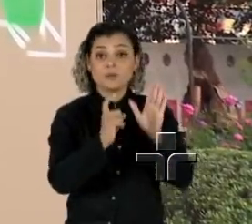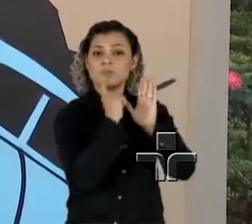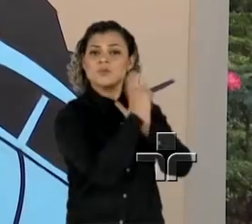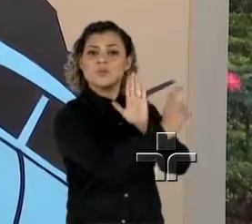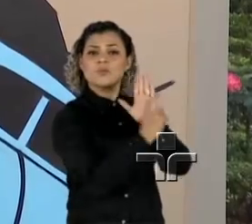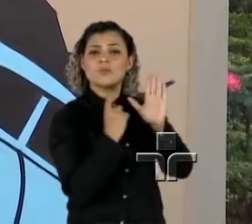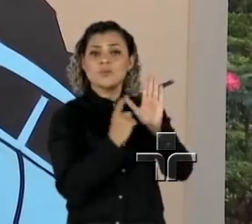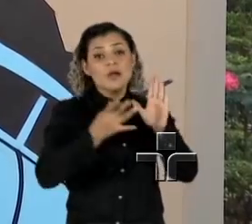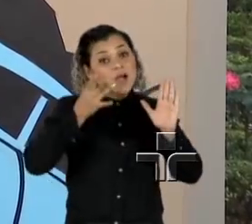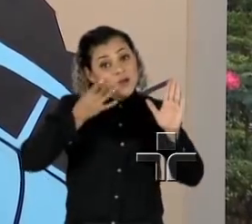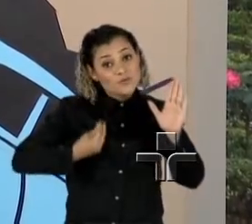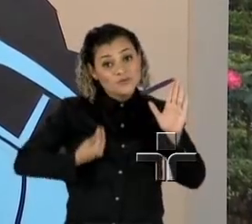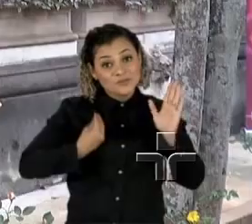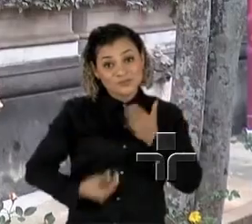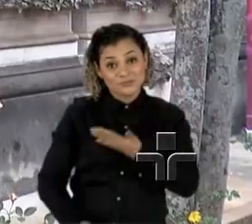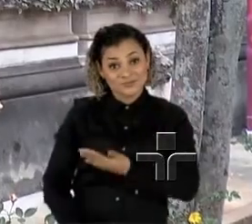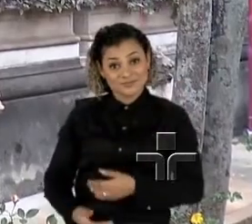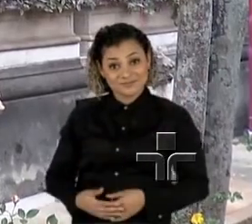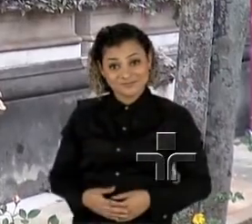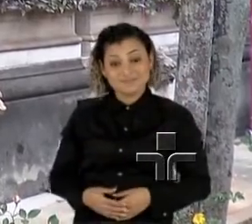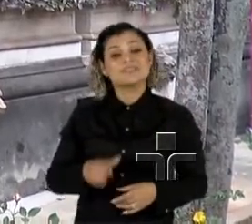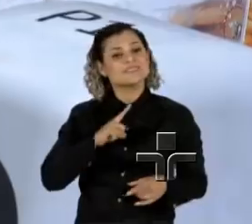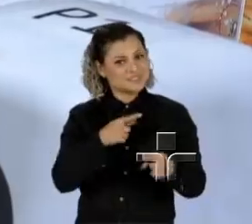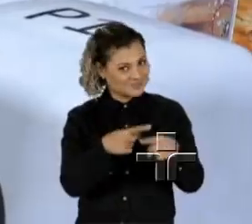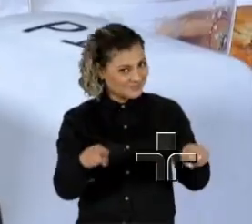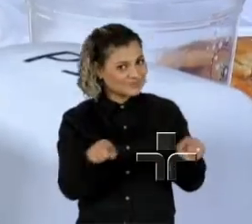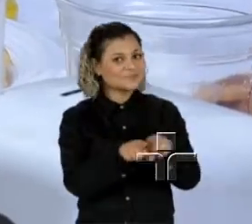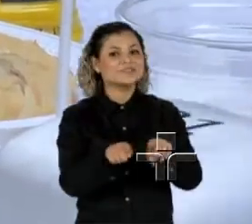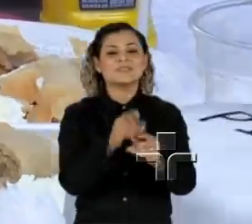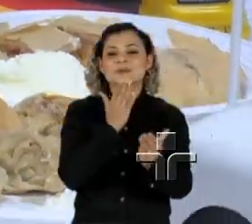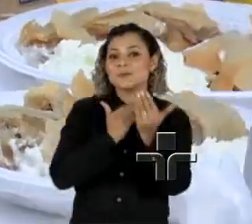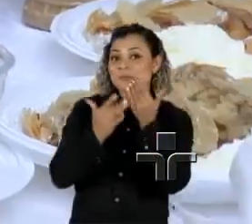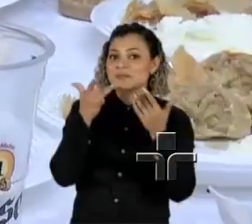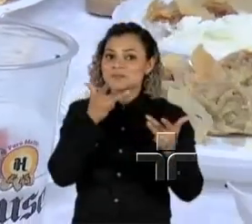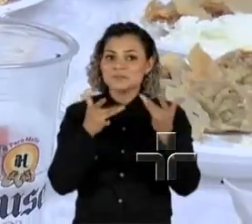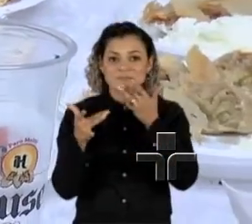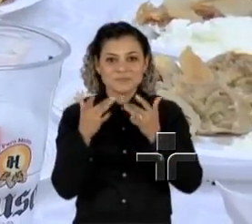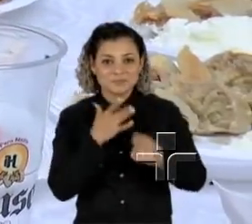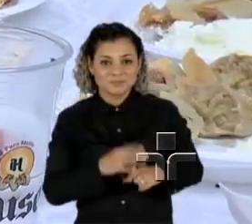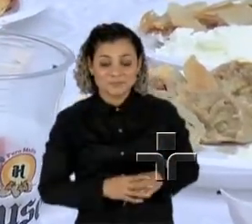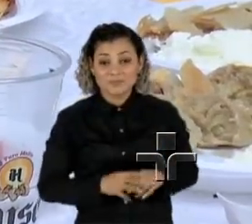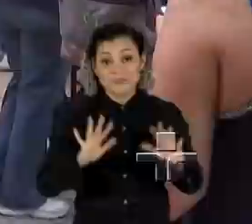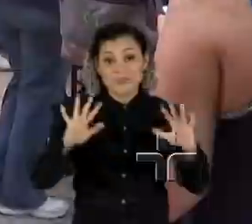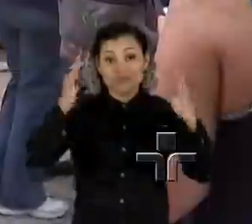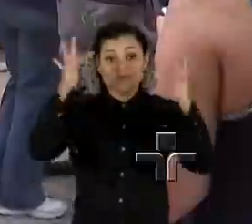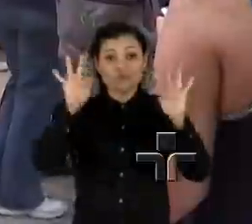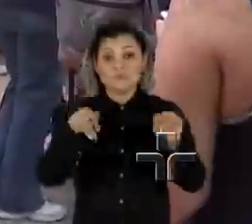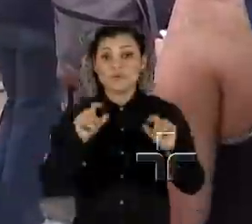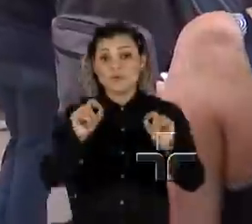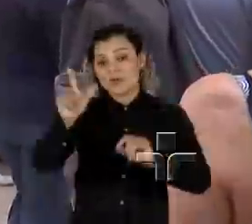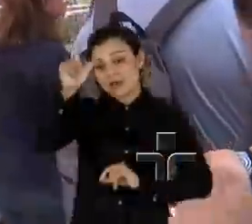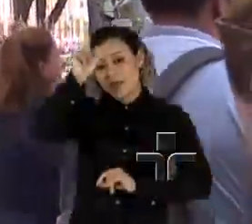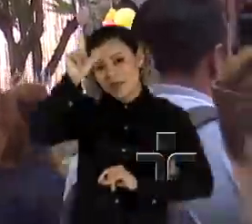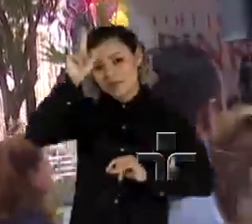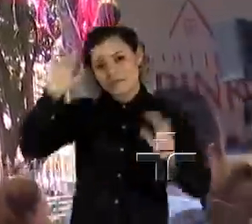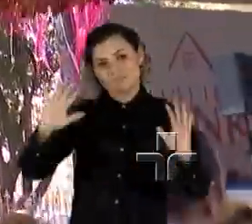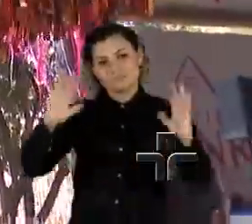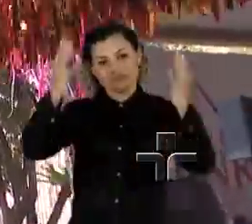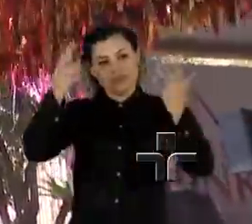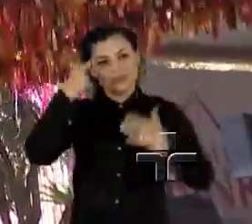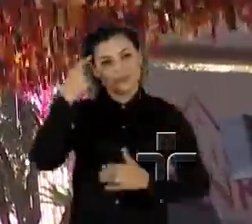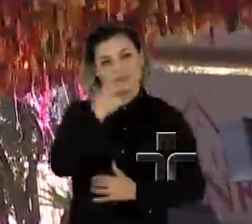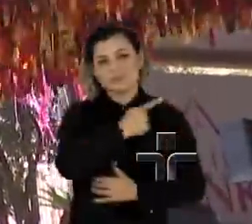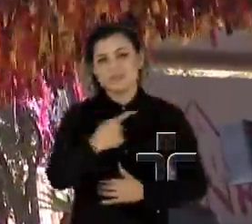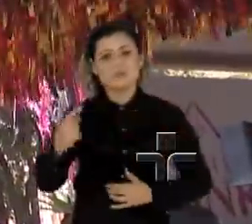grafitado ao vivo. E claro, não faltou música e comida. O evento finalizou as Jornadas Alemãs, uma semana em